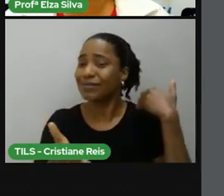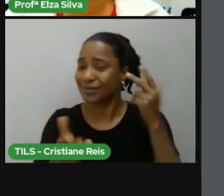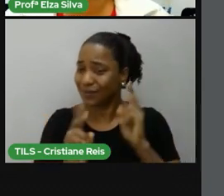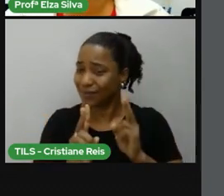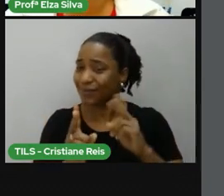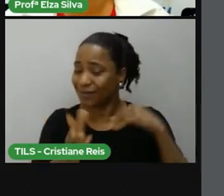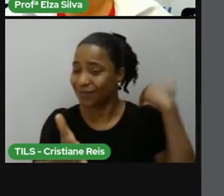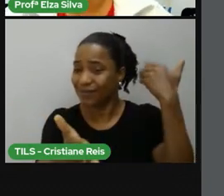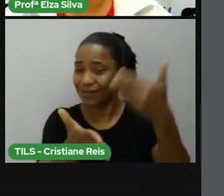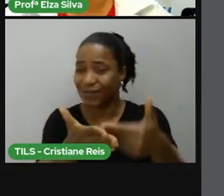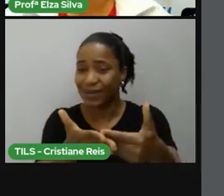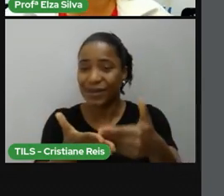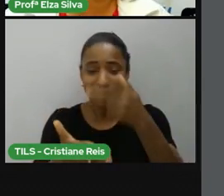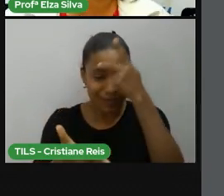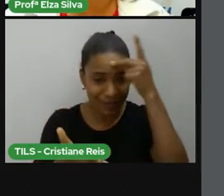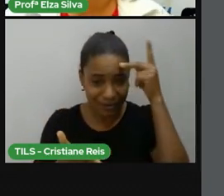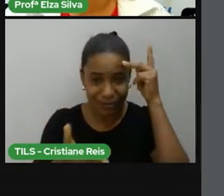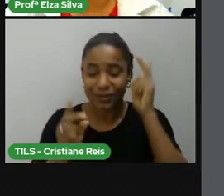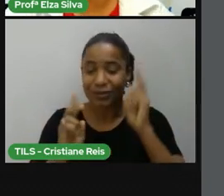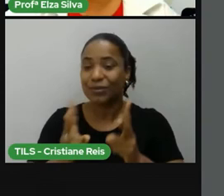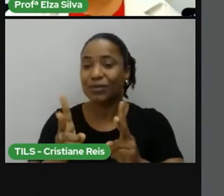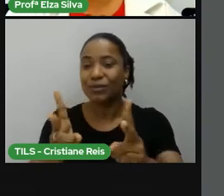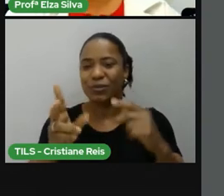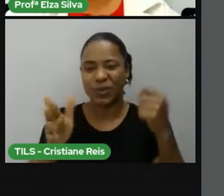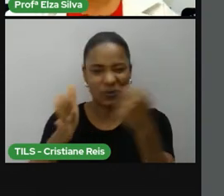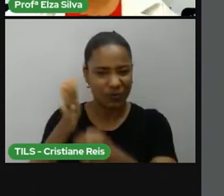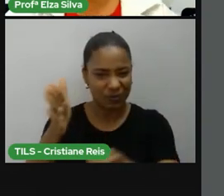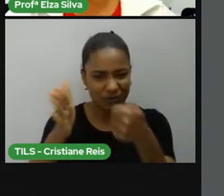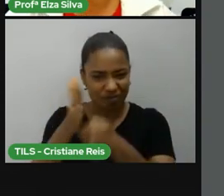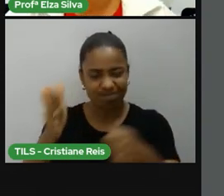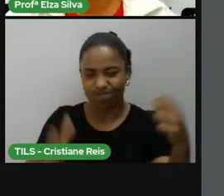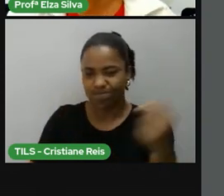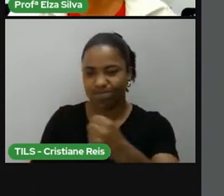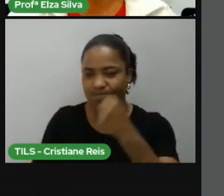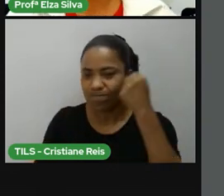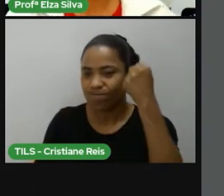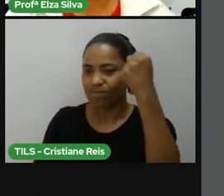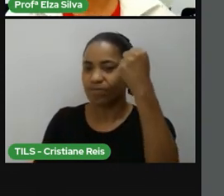continuidade ao combate à discriminação racial.